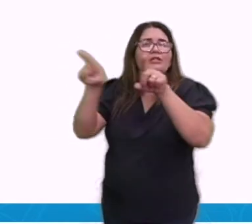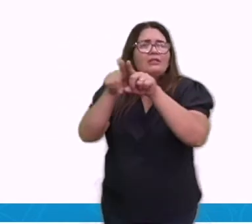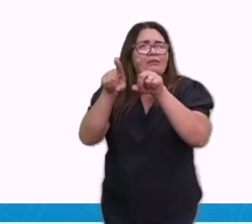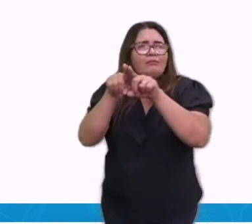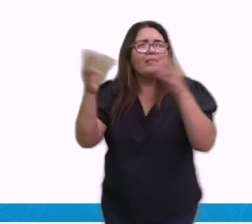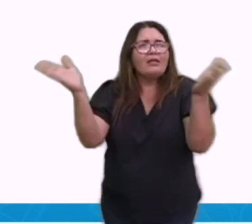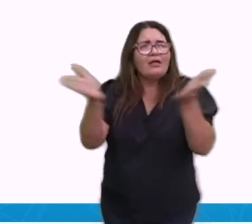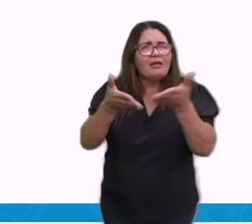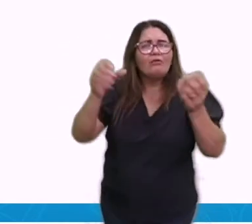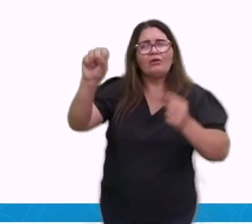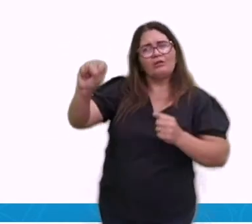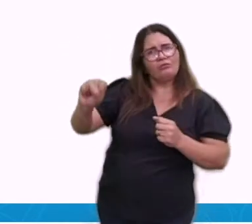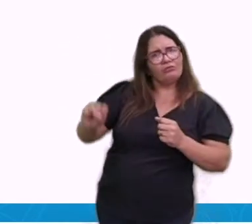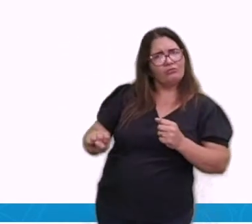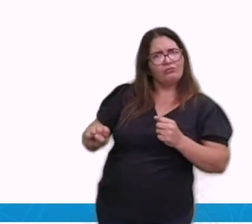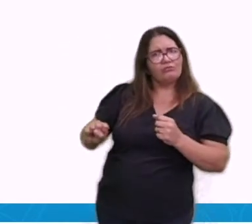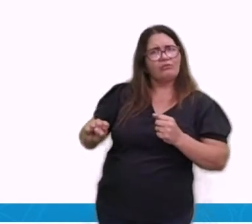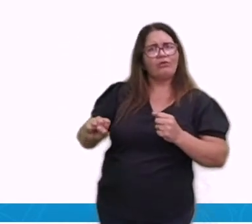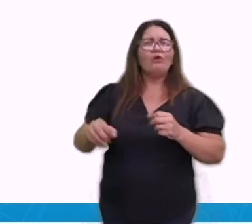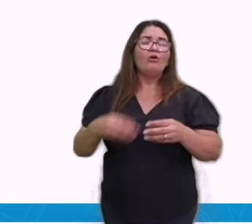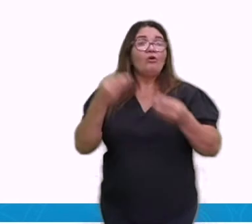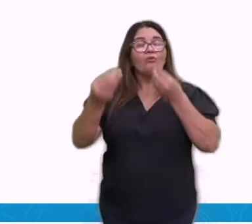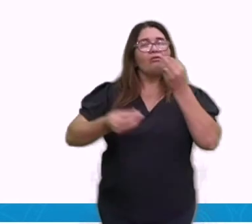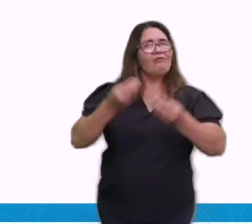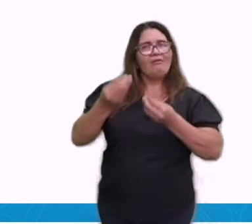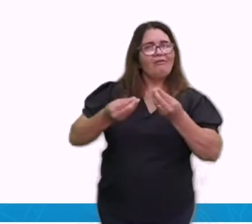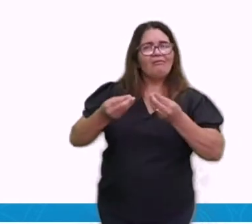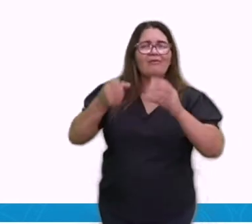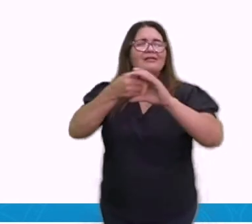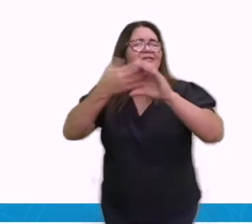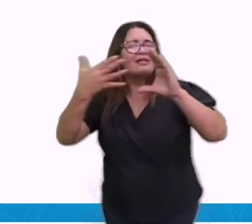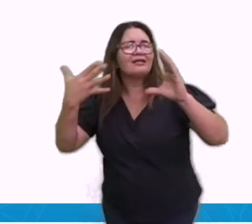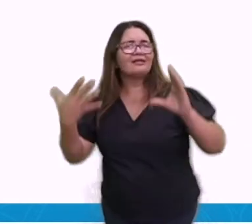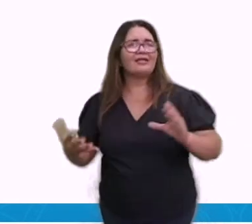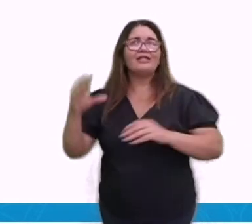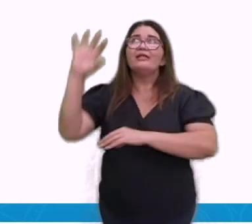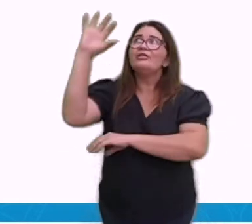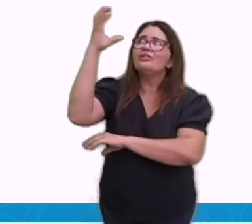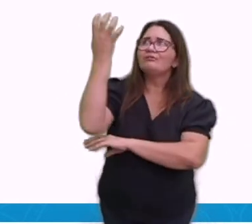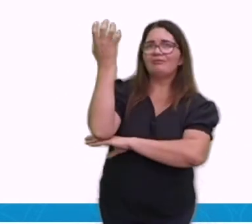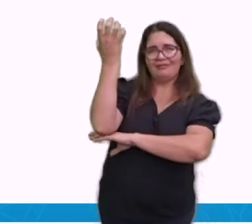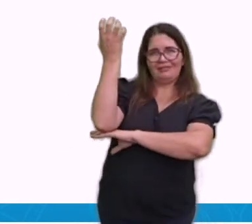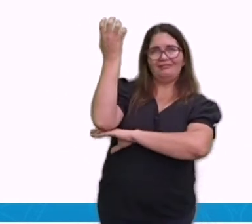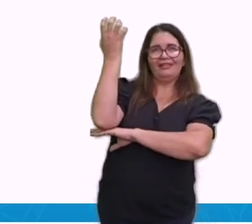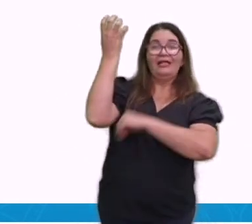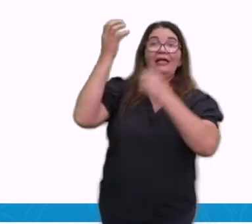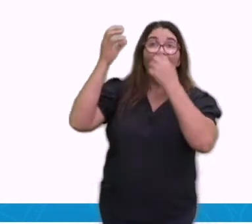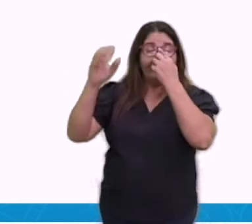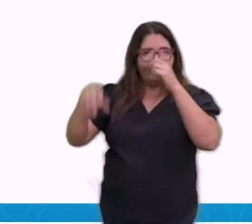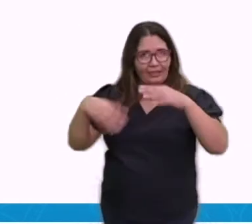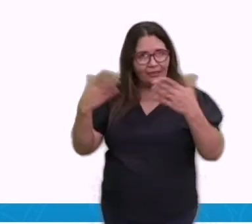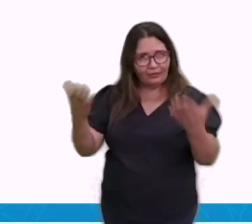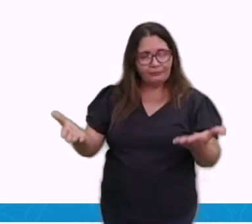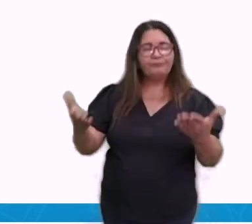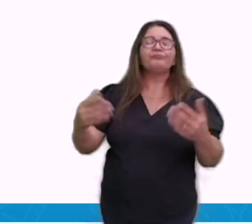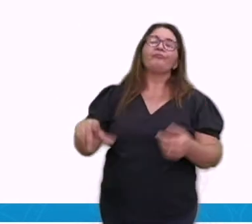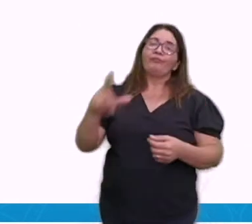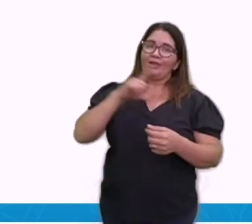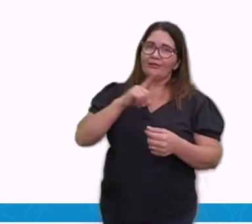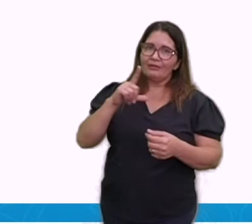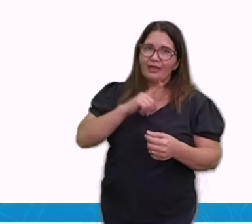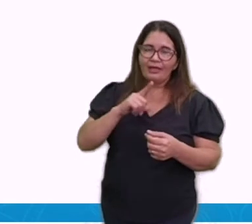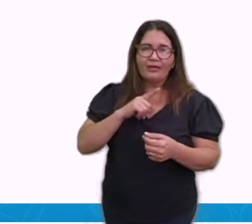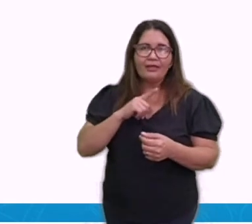Exceto no extremo norte do Paraná, onde ocorre o clima tropical de altitude. Então, tem uma